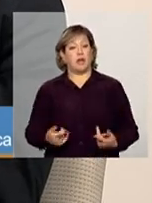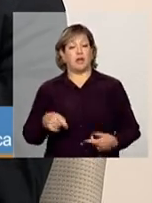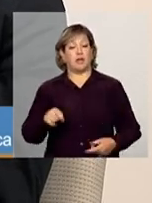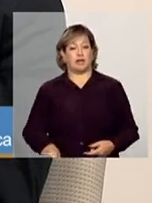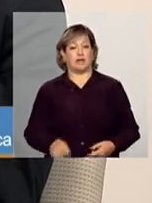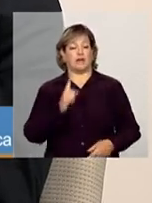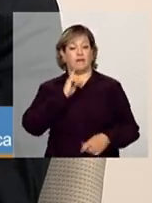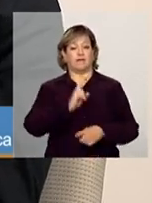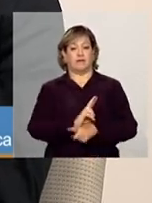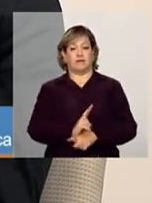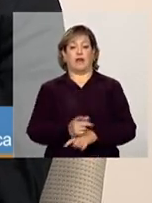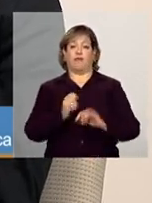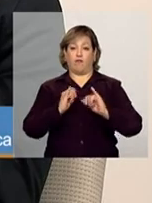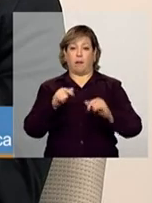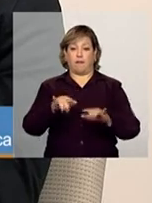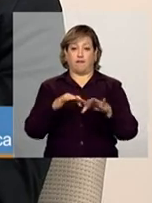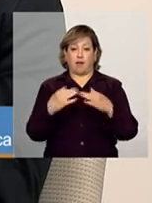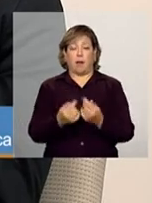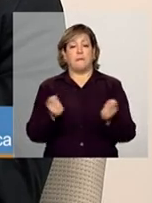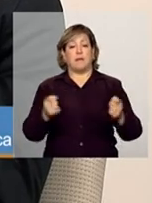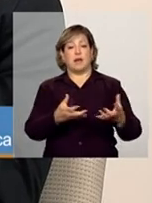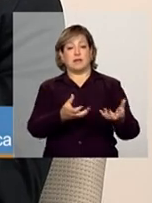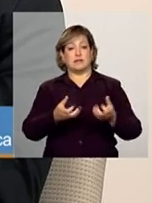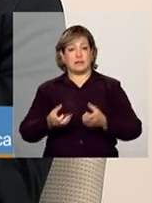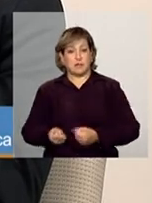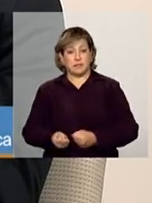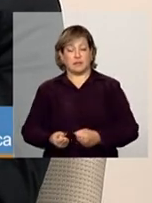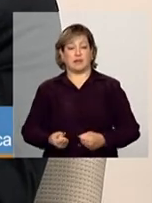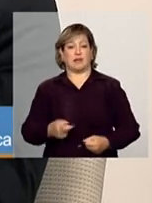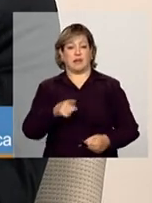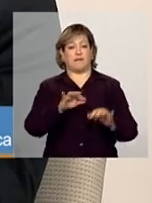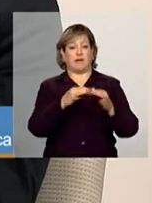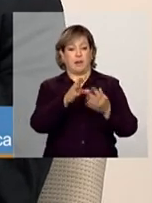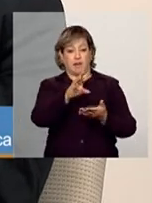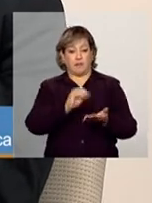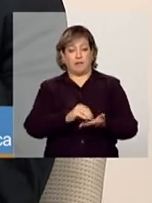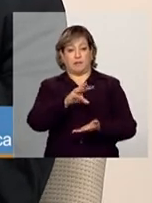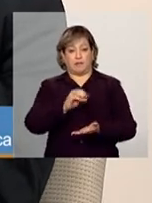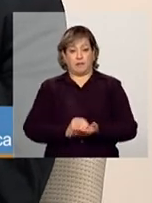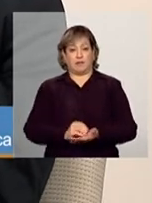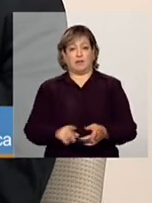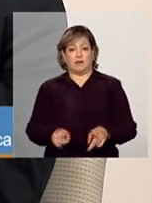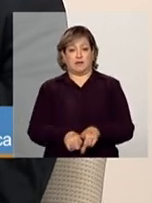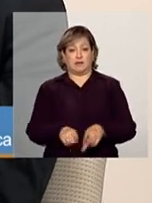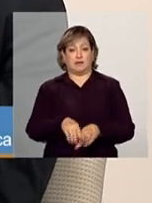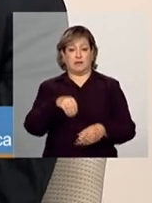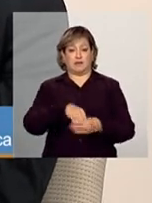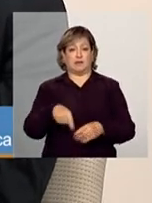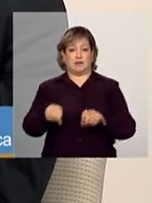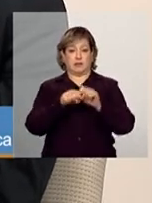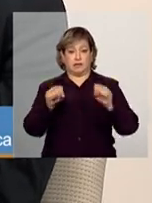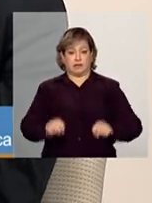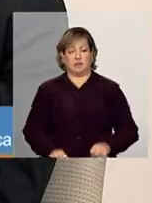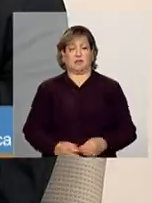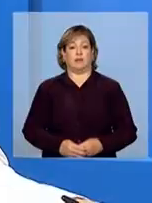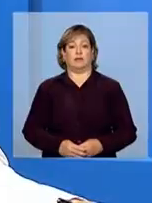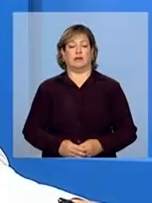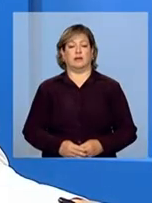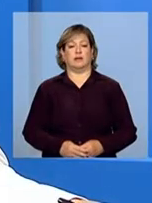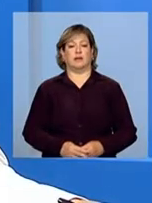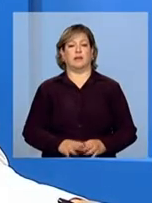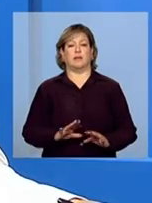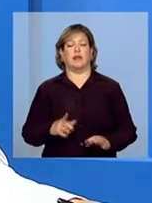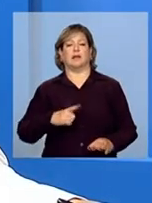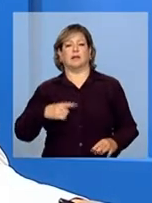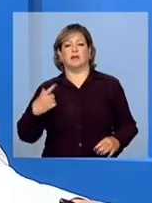famílias, ela também pode receber das equipes as informações dessa família para registrá-las no sistema de condicionalidades. Certo, Bruna, uma outra